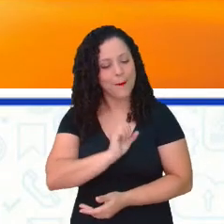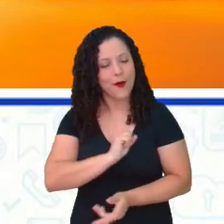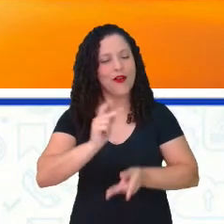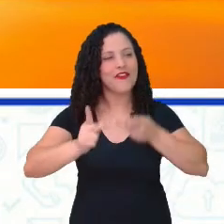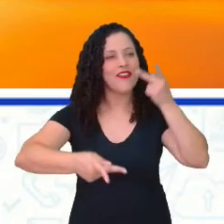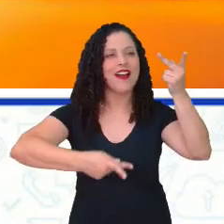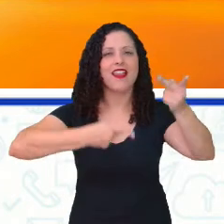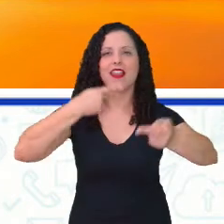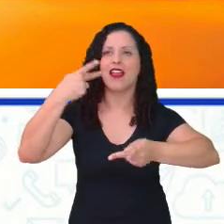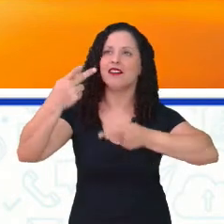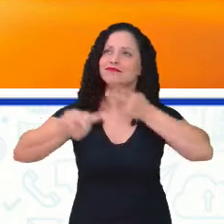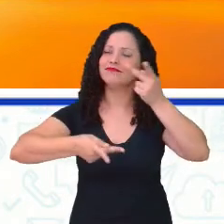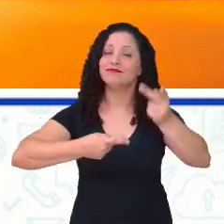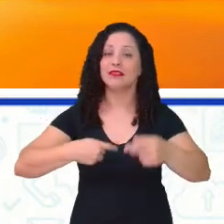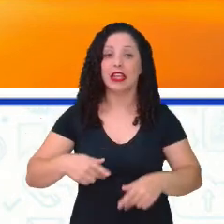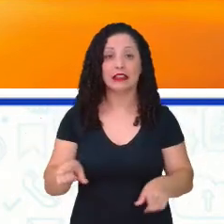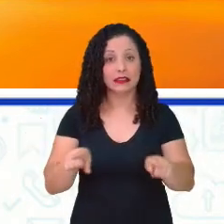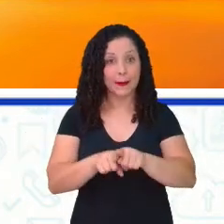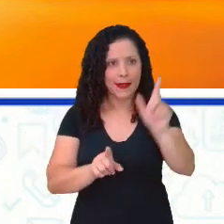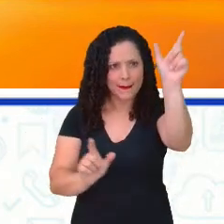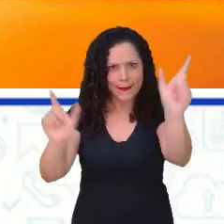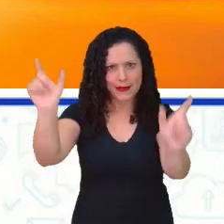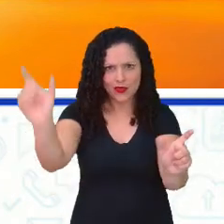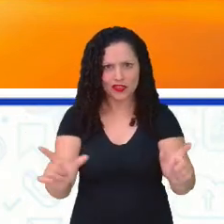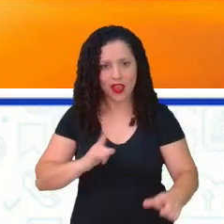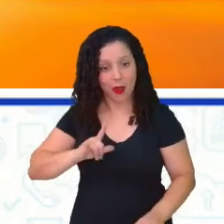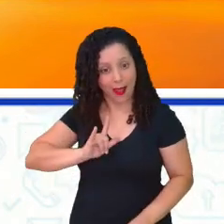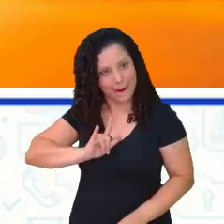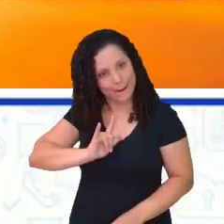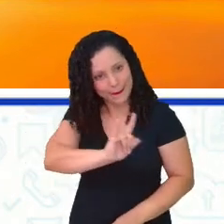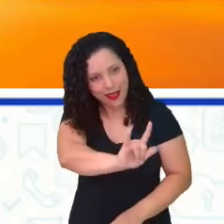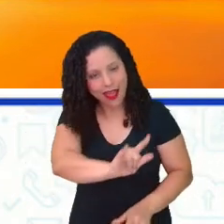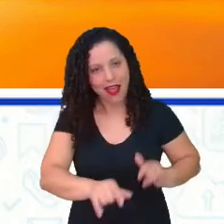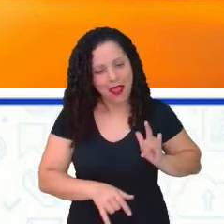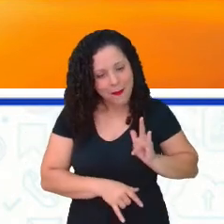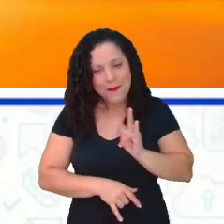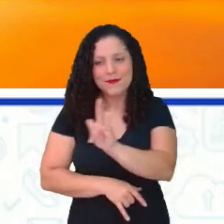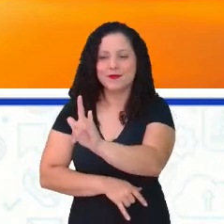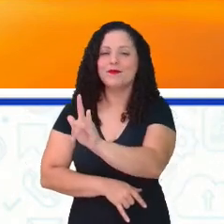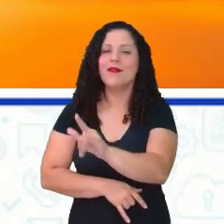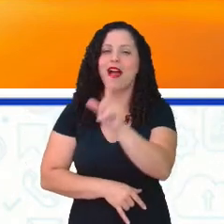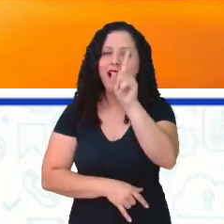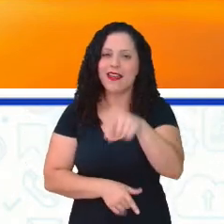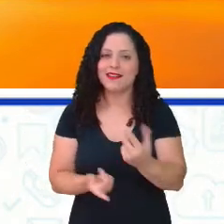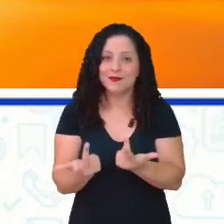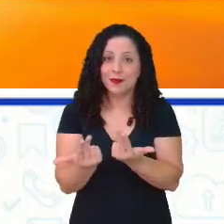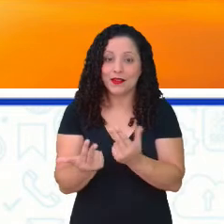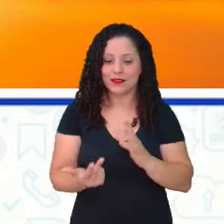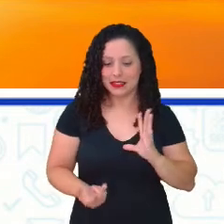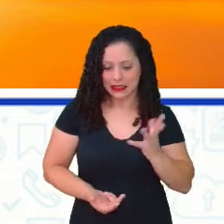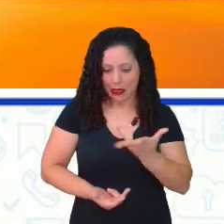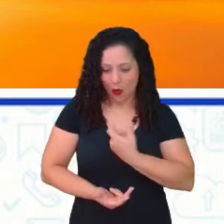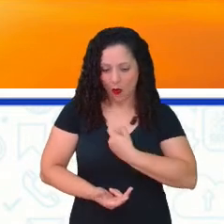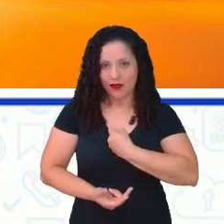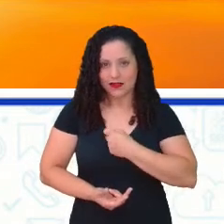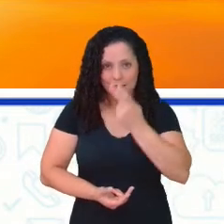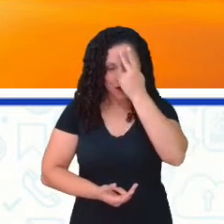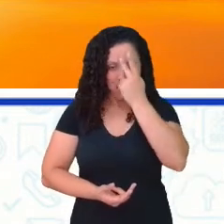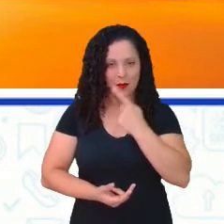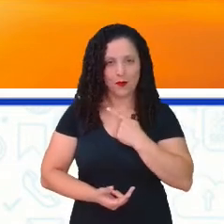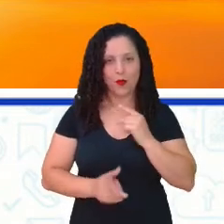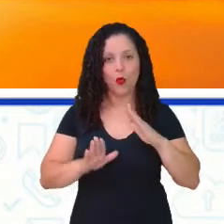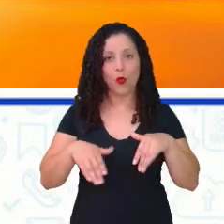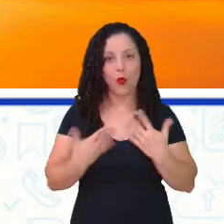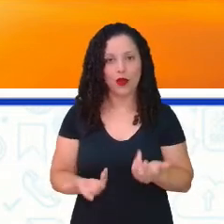ainda diz que amar os outros é a única salvação individual que ela conhece. Porque quando a gente